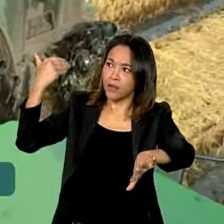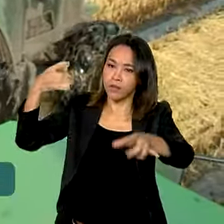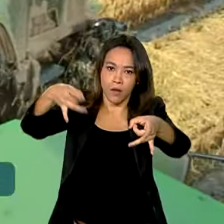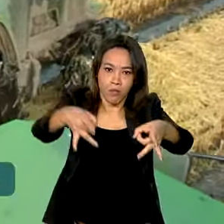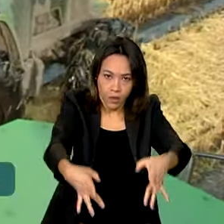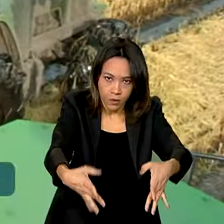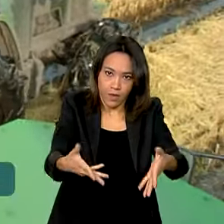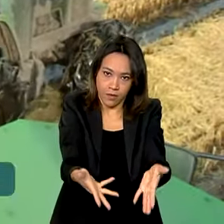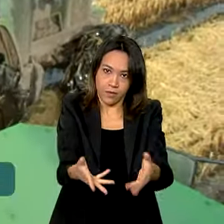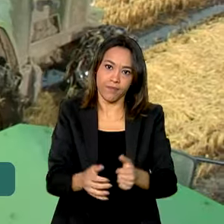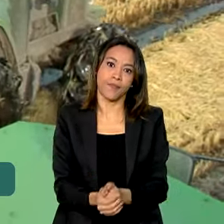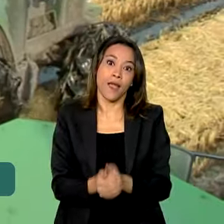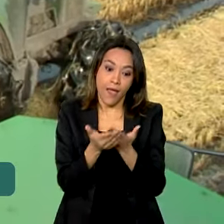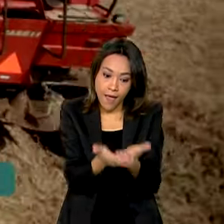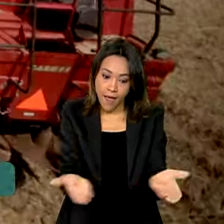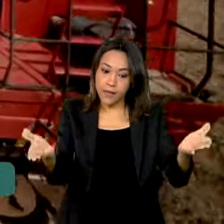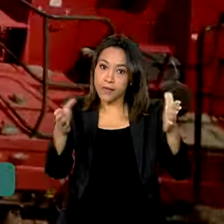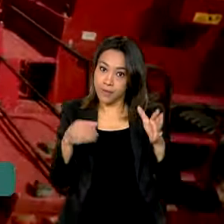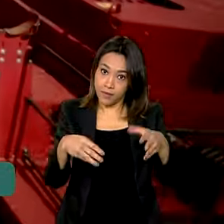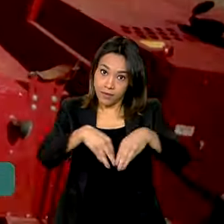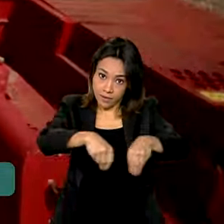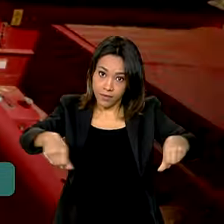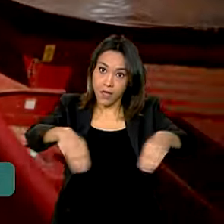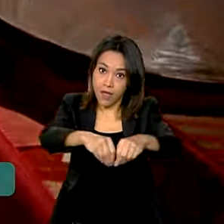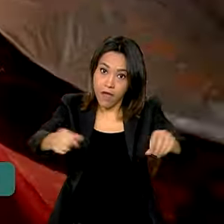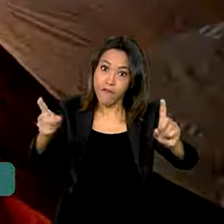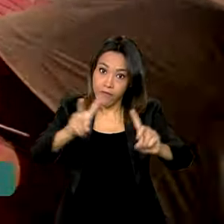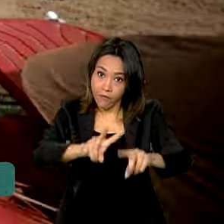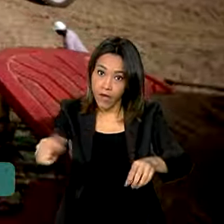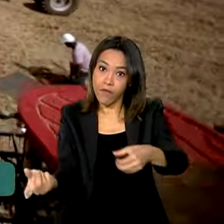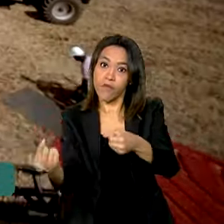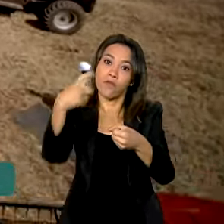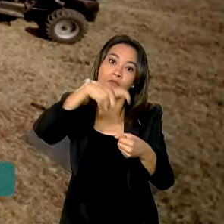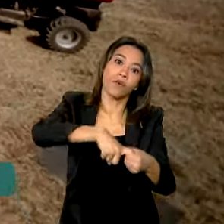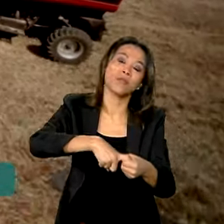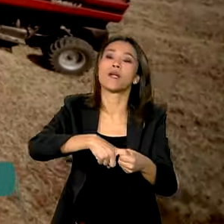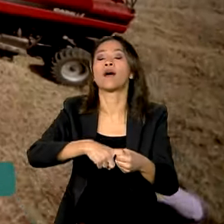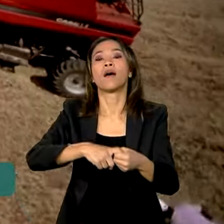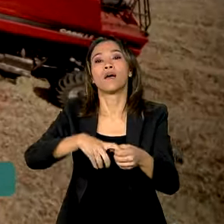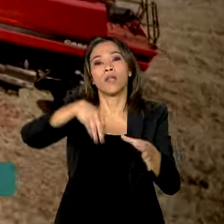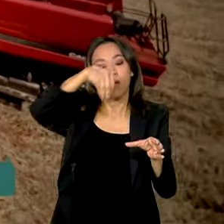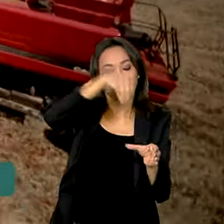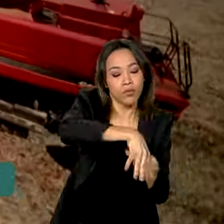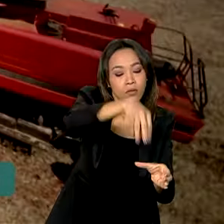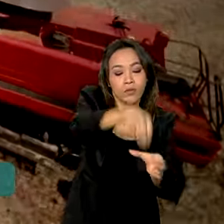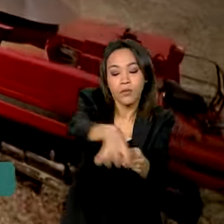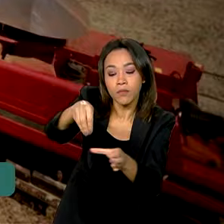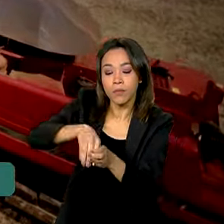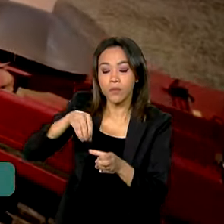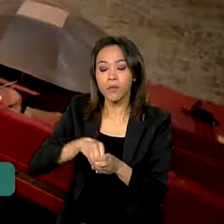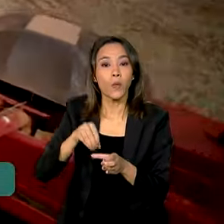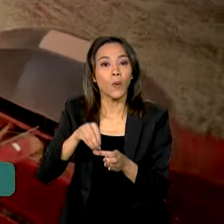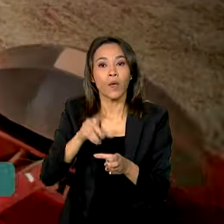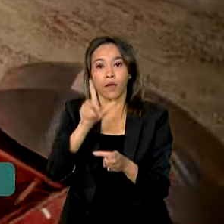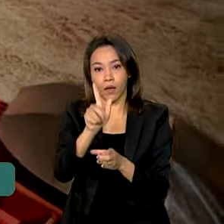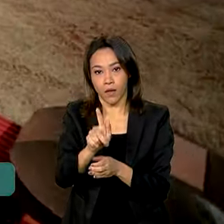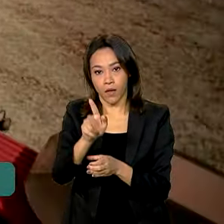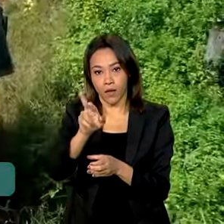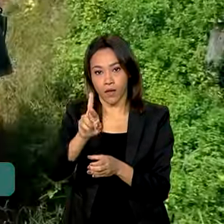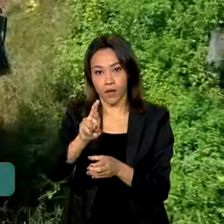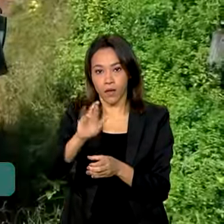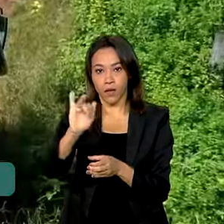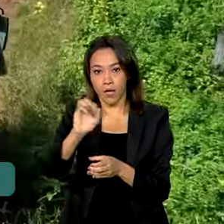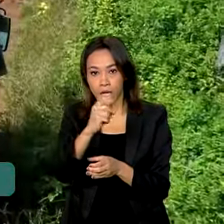Grande parte delas voltarão ao processo produtivo de grãos, o que mostra que será muito saudável para manter, então,